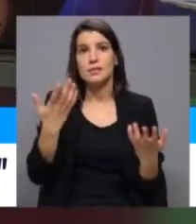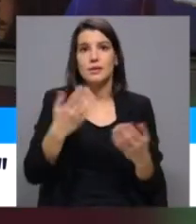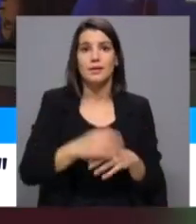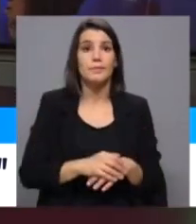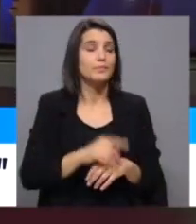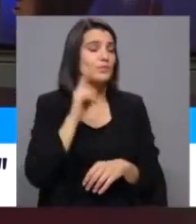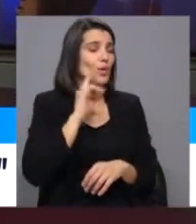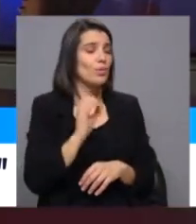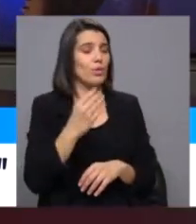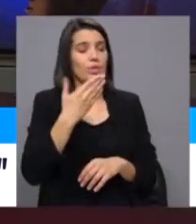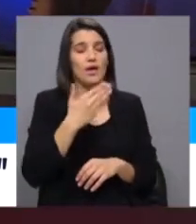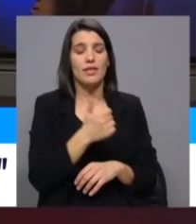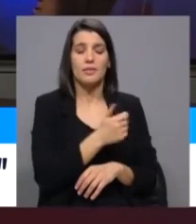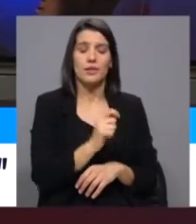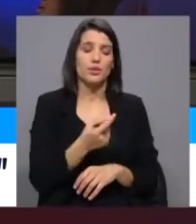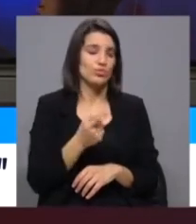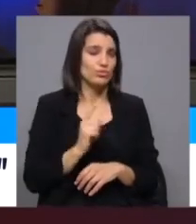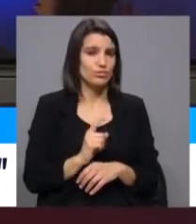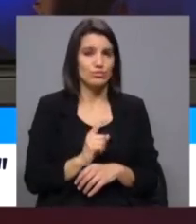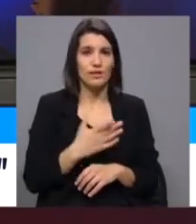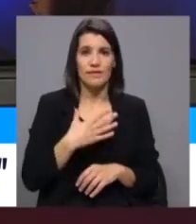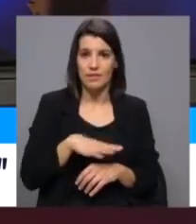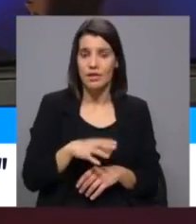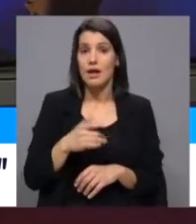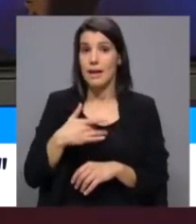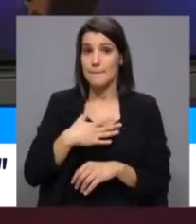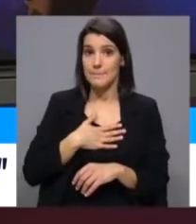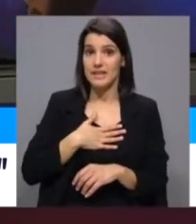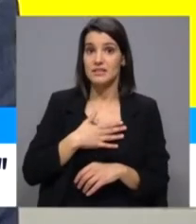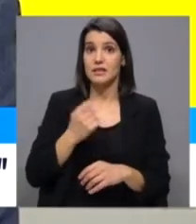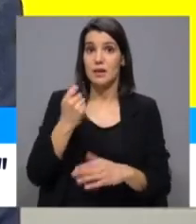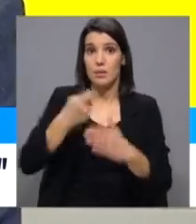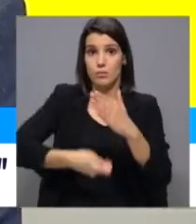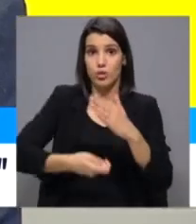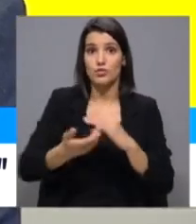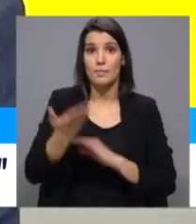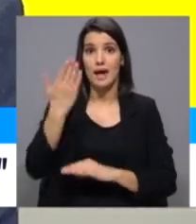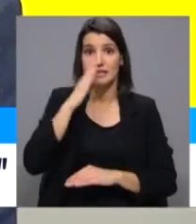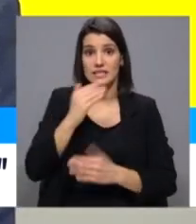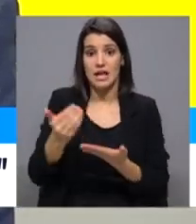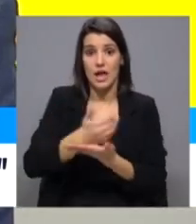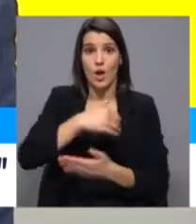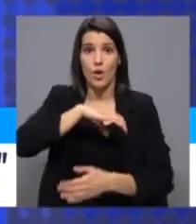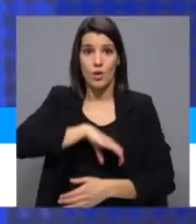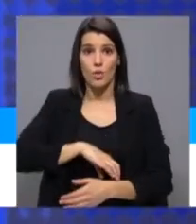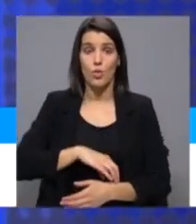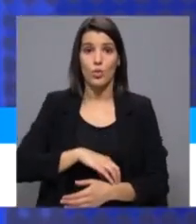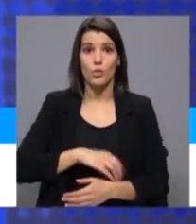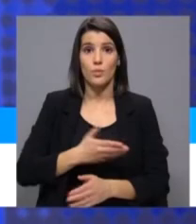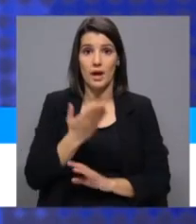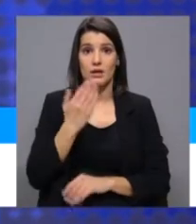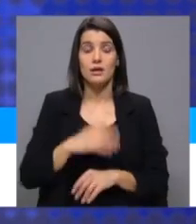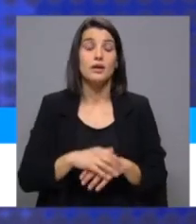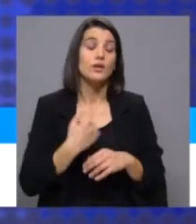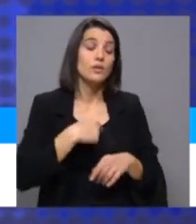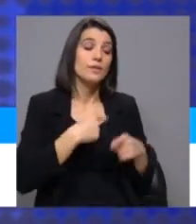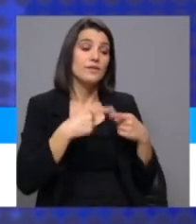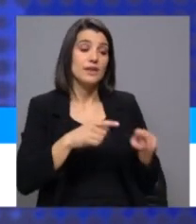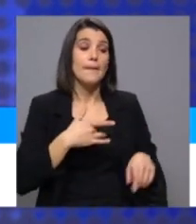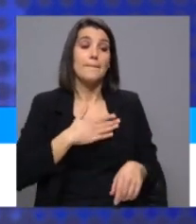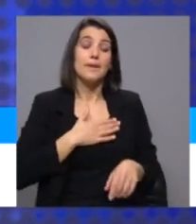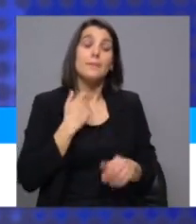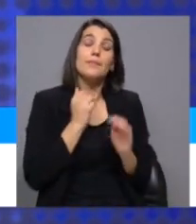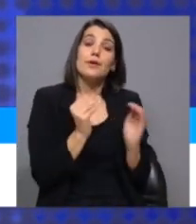prioridade para o Bloco Ou seja, quer mais taxar empresas que tenham mais lucros. É isso? Nós fazemos uma distinção entre as empresas mais